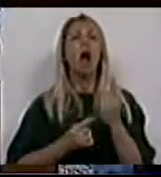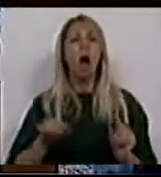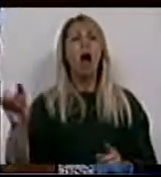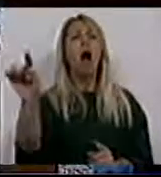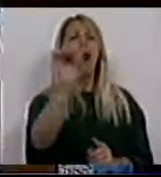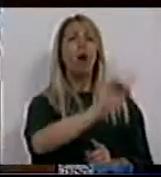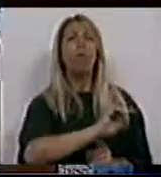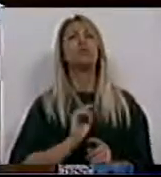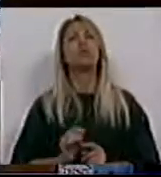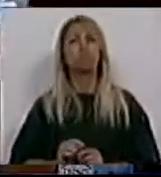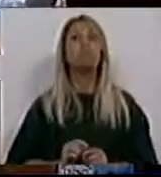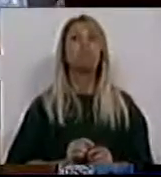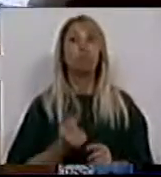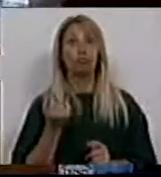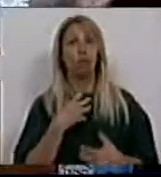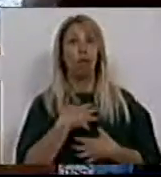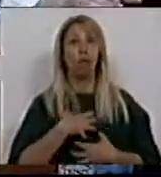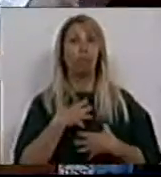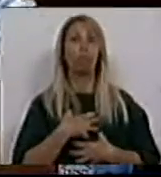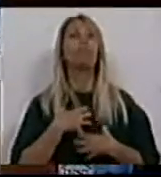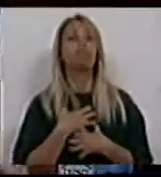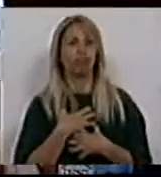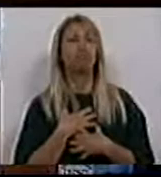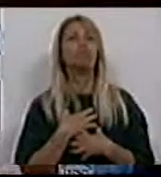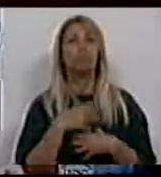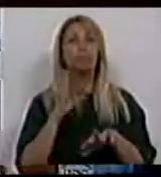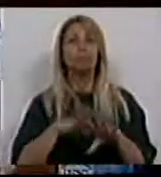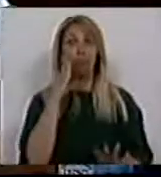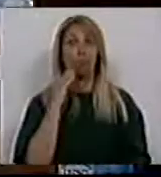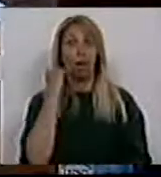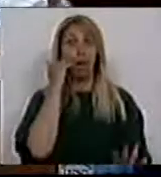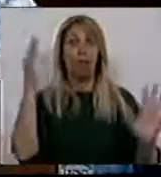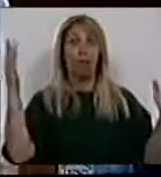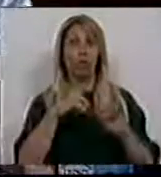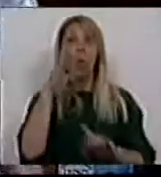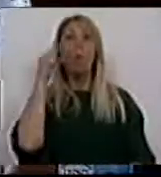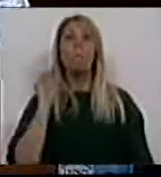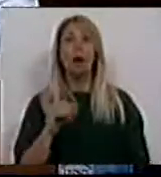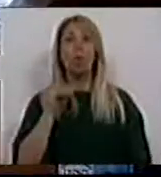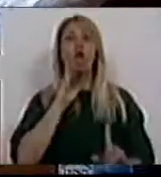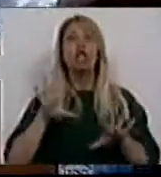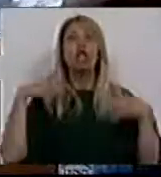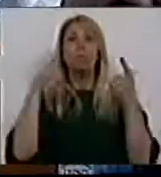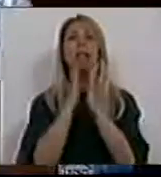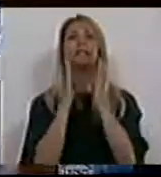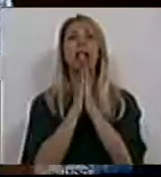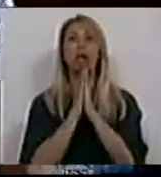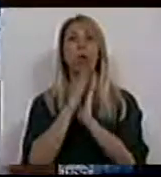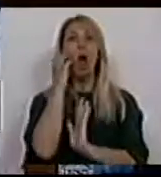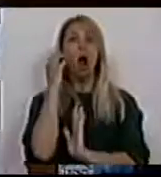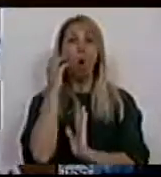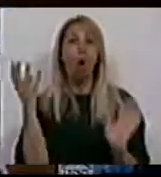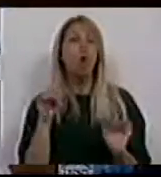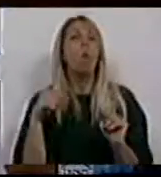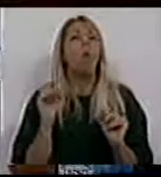terão ficado bastante incomodados pelo escândalo do Banco do Espírito Santo Angola, ou ficarão alguns de vós pelo menos